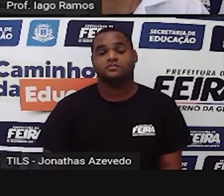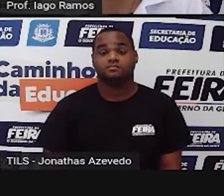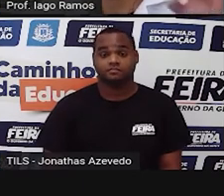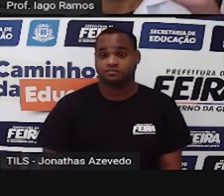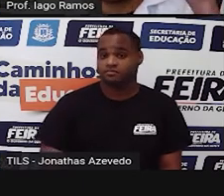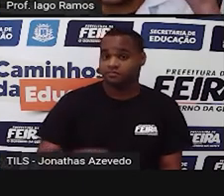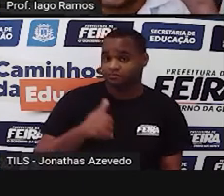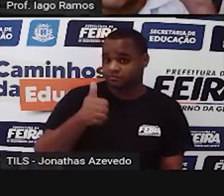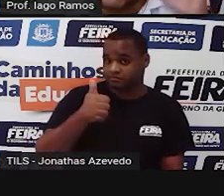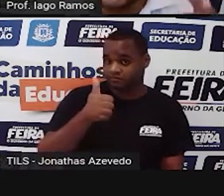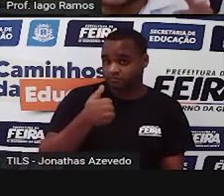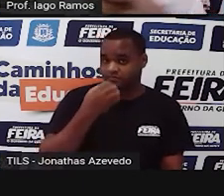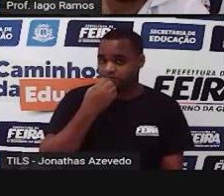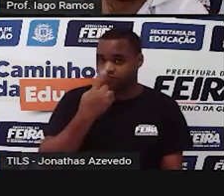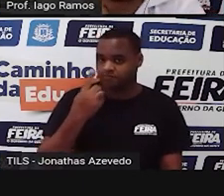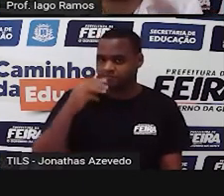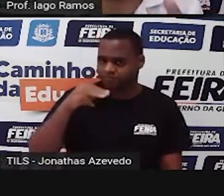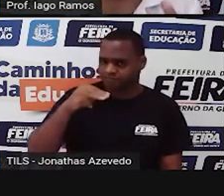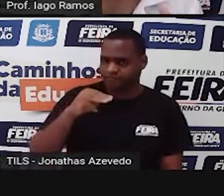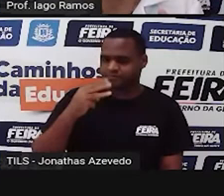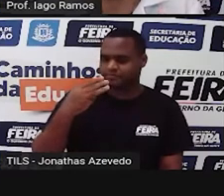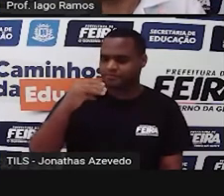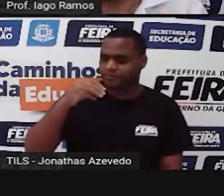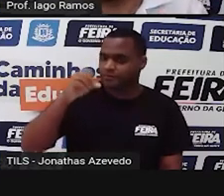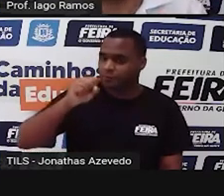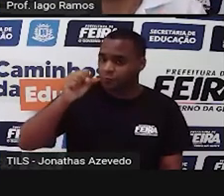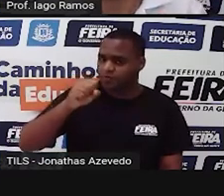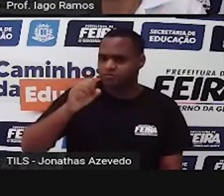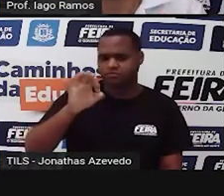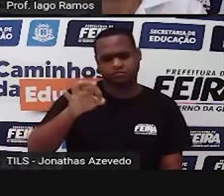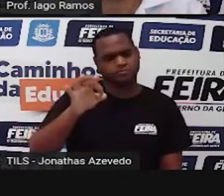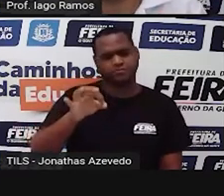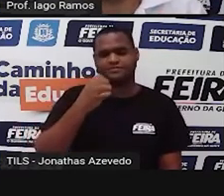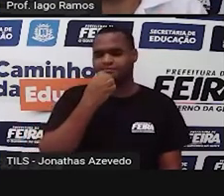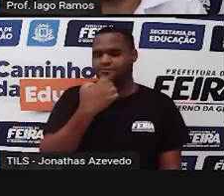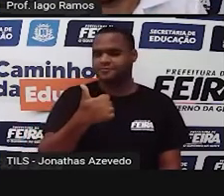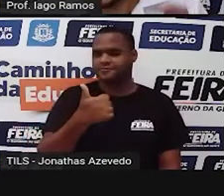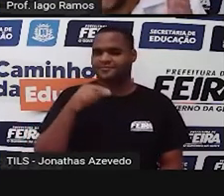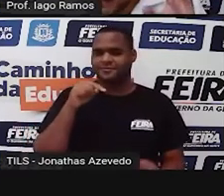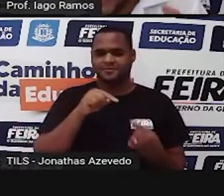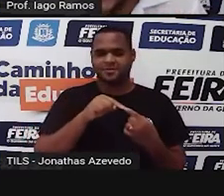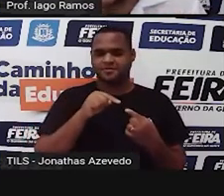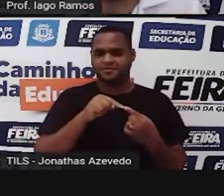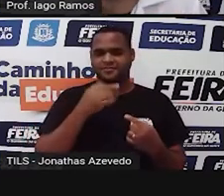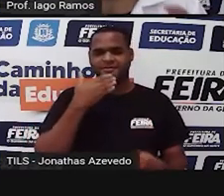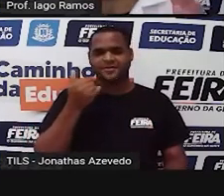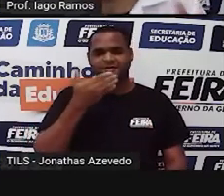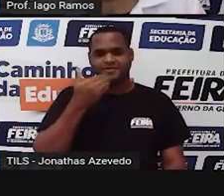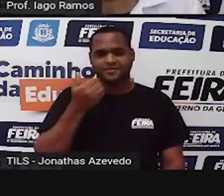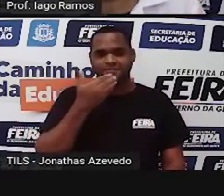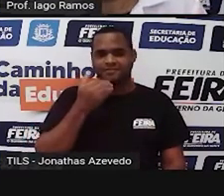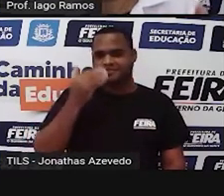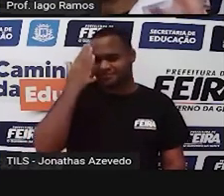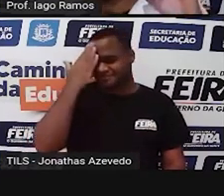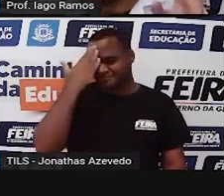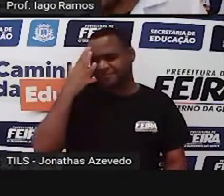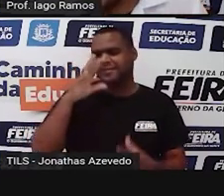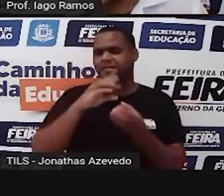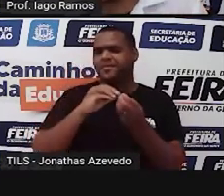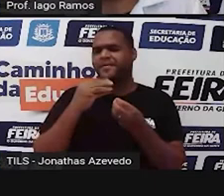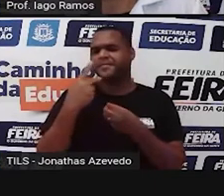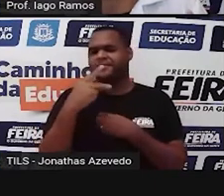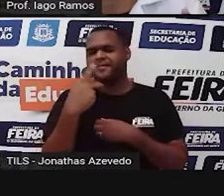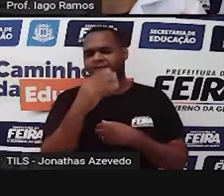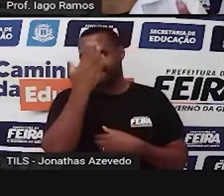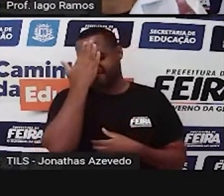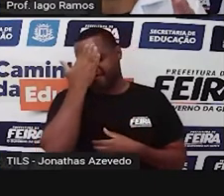Aliás, eu falei um minutinho, mas 30 segundos é suficiente. É, eu sei, né? Mas